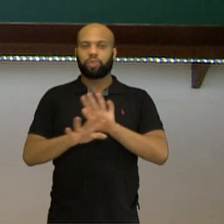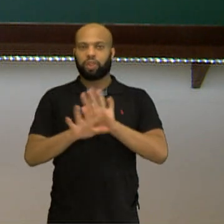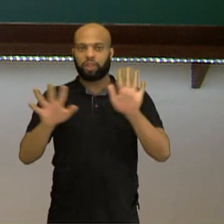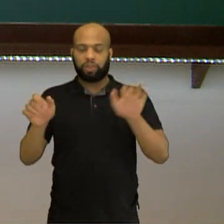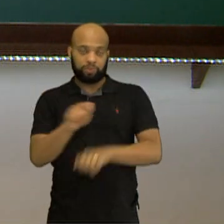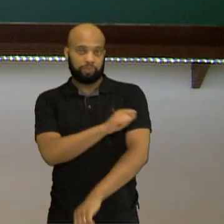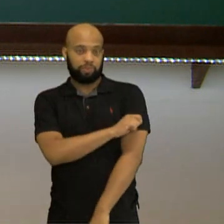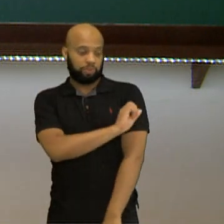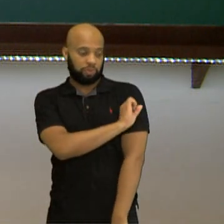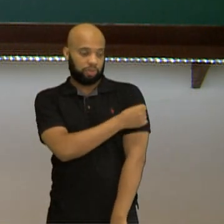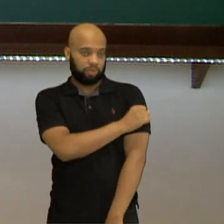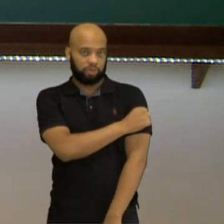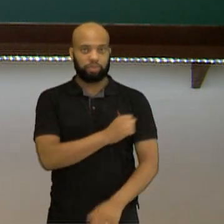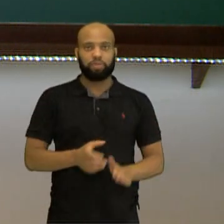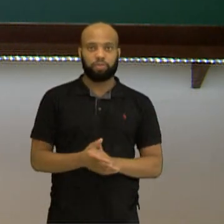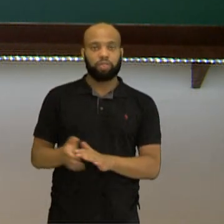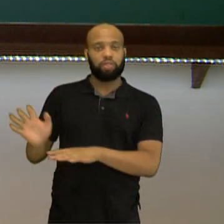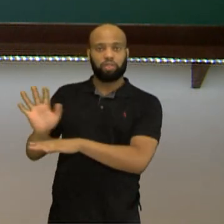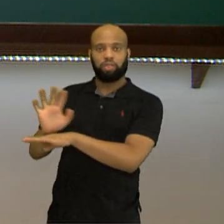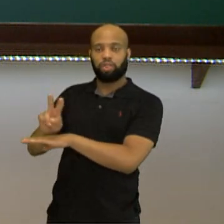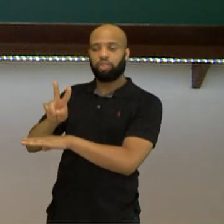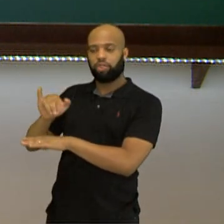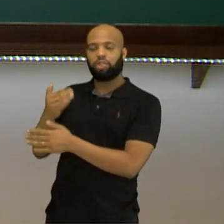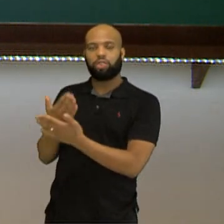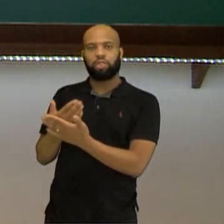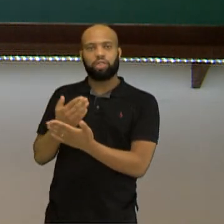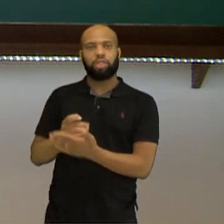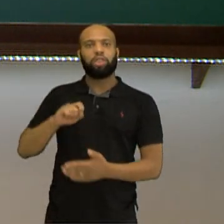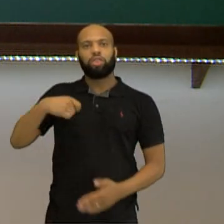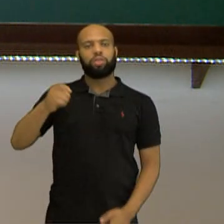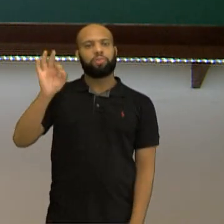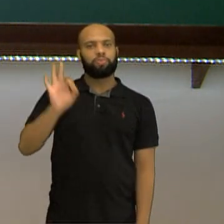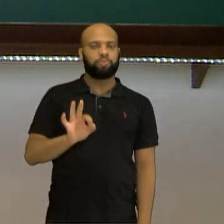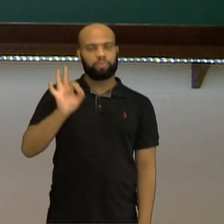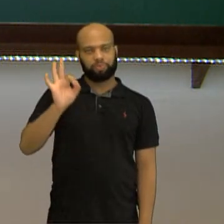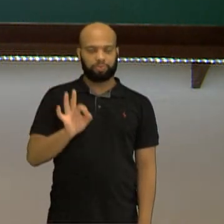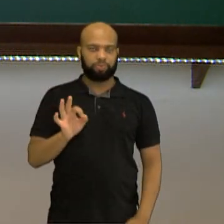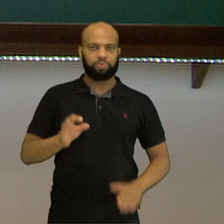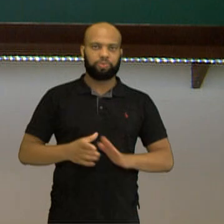Olá estudante do oitavo ano, neste vídeo nós vamos falar um pouco sobre porcentagem.